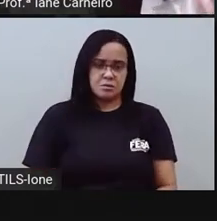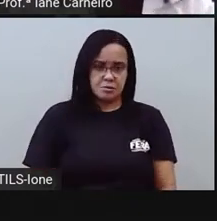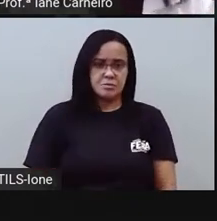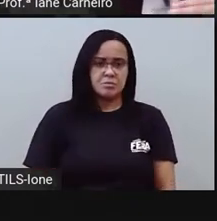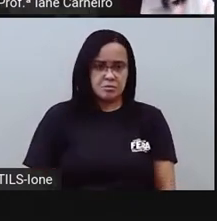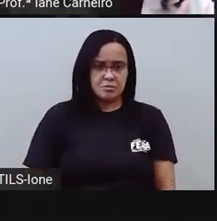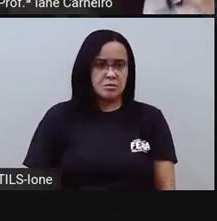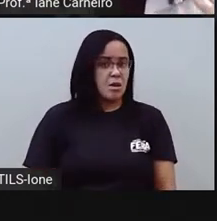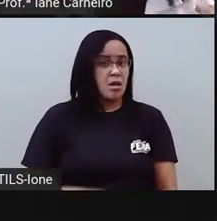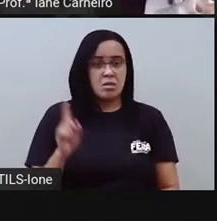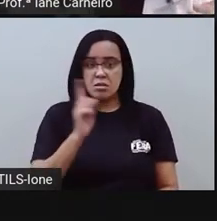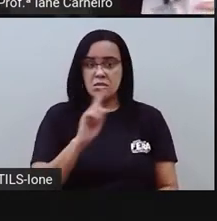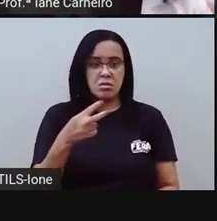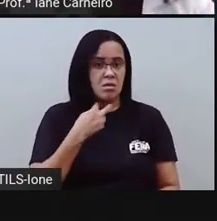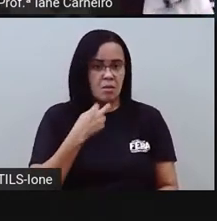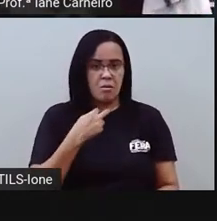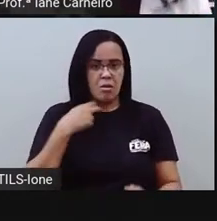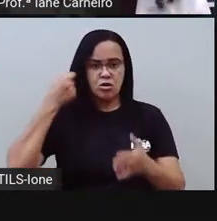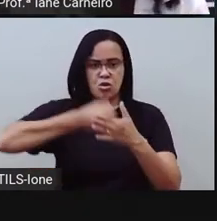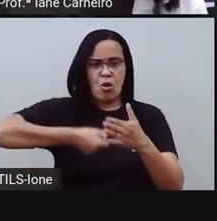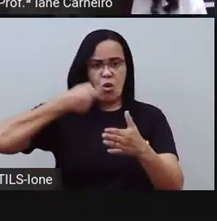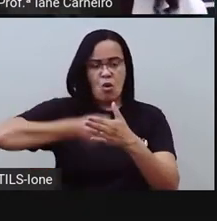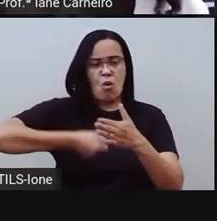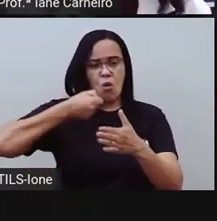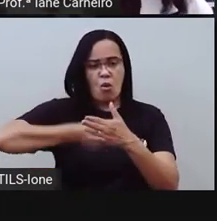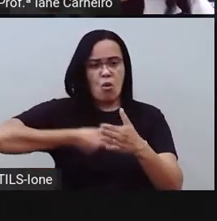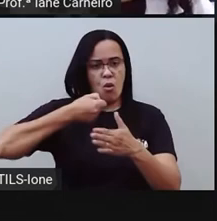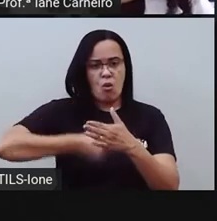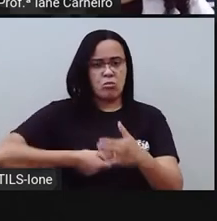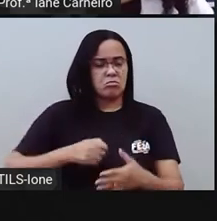Ninguém pode obrigar o outro a fazer o que você quer, né?